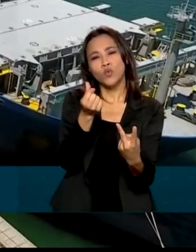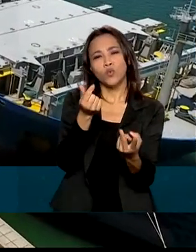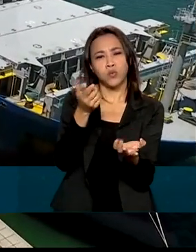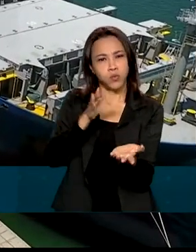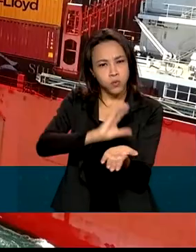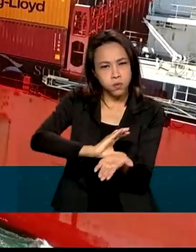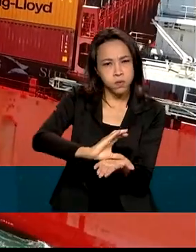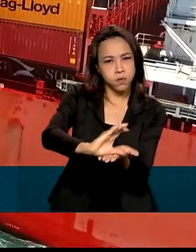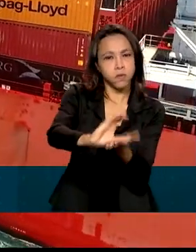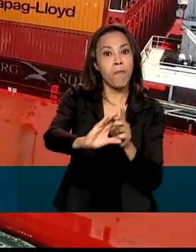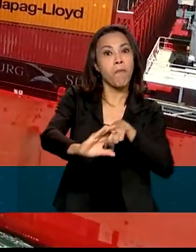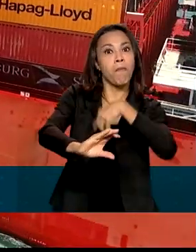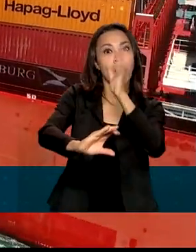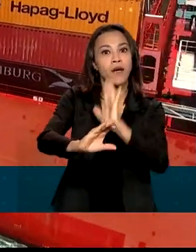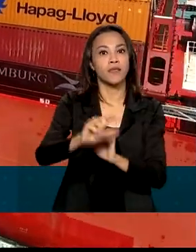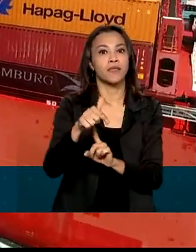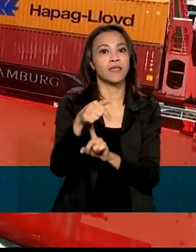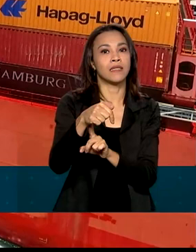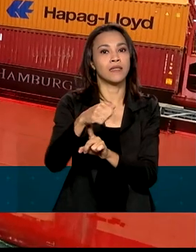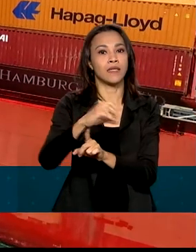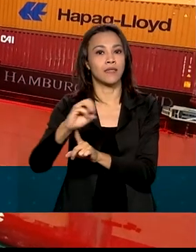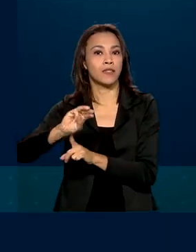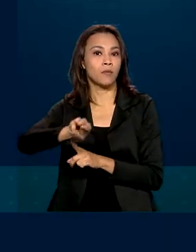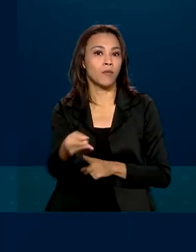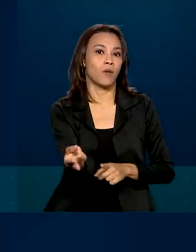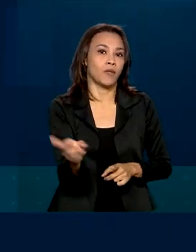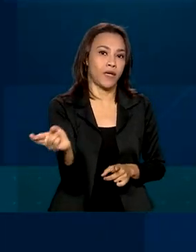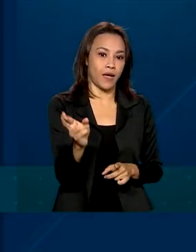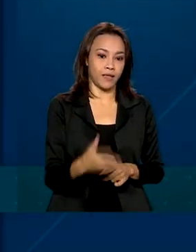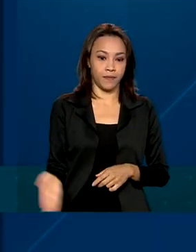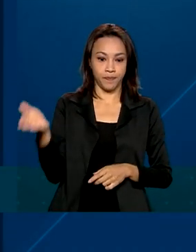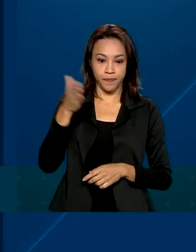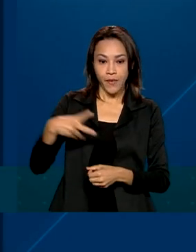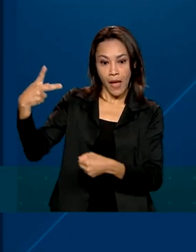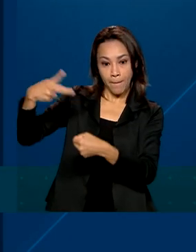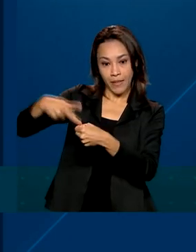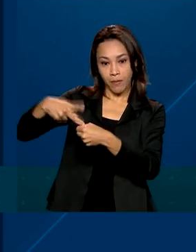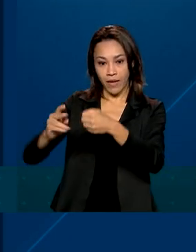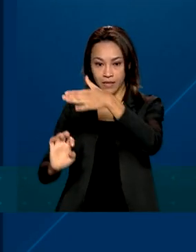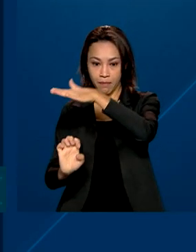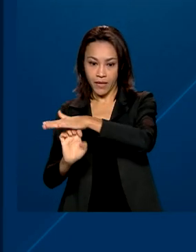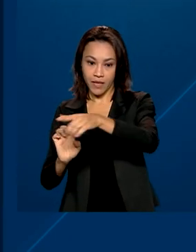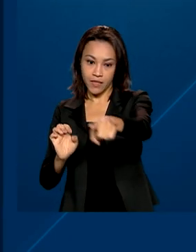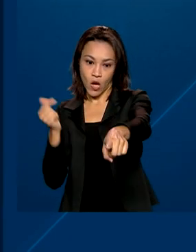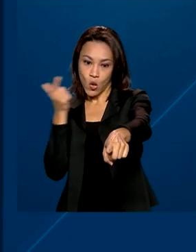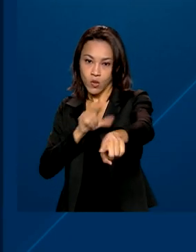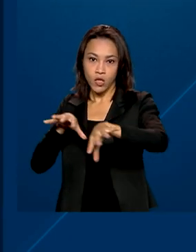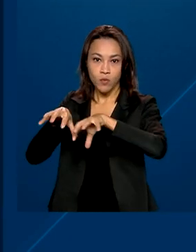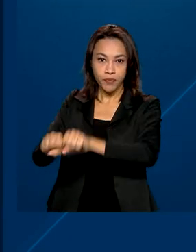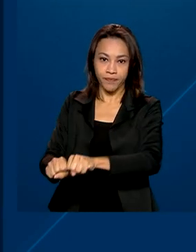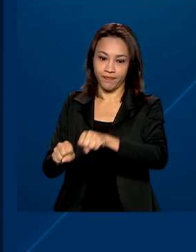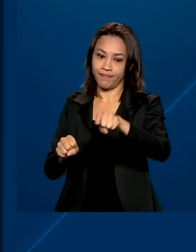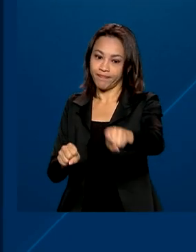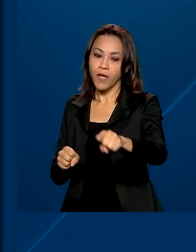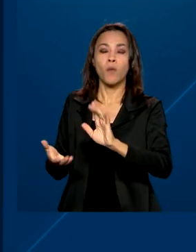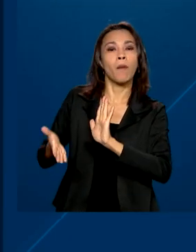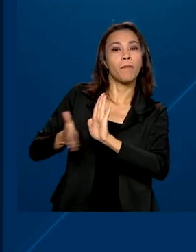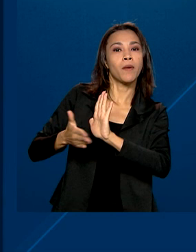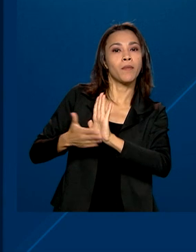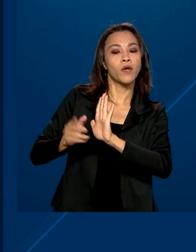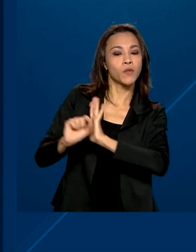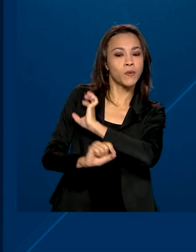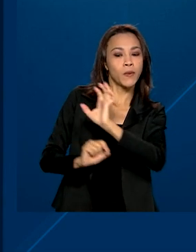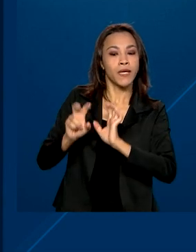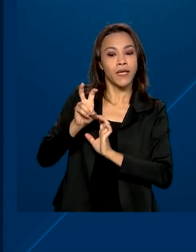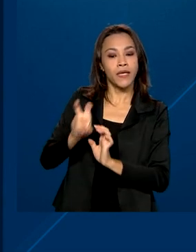que ultrapassam 700 milhões de reais. A Petrobras arrematou a área do Porto de Santos, com a proposta de